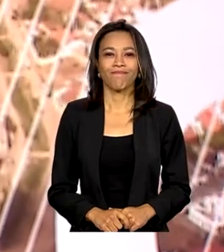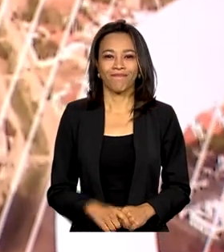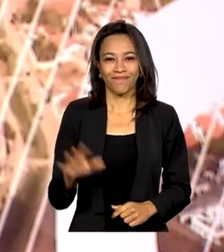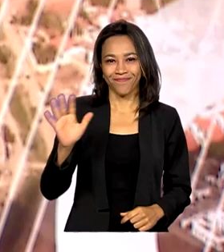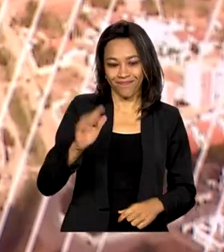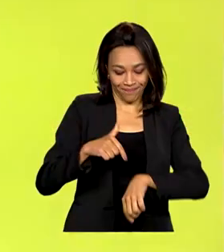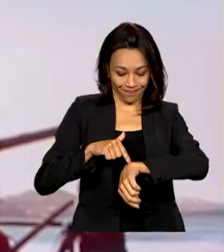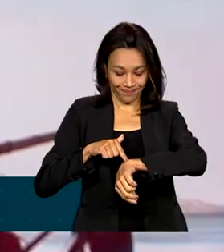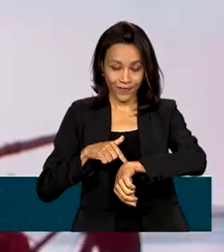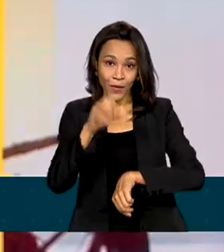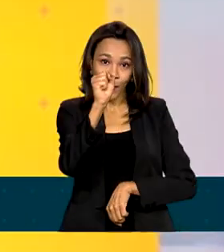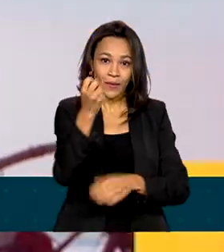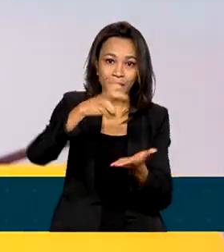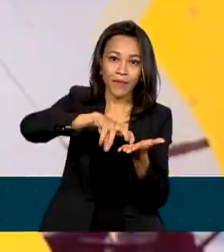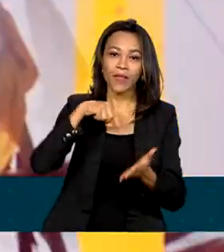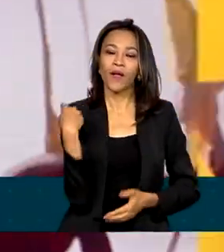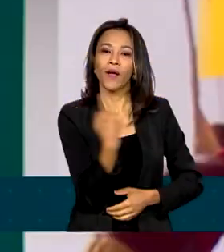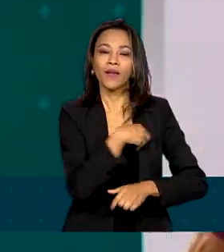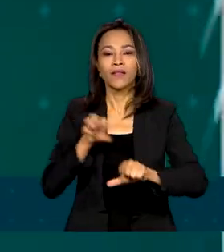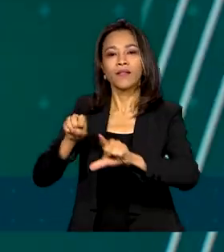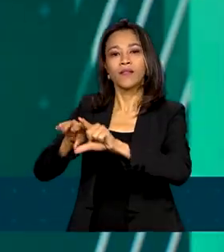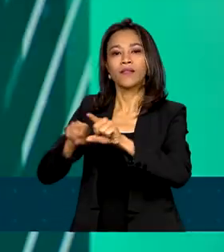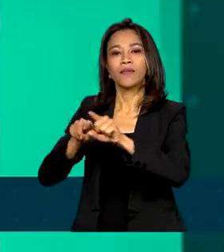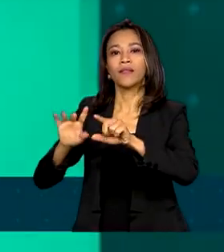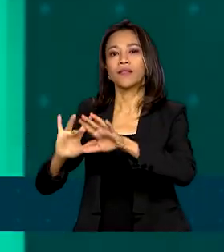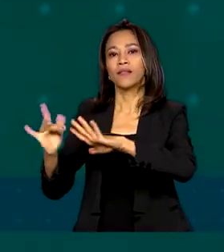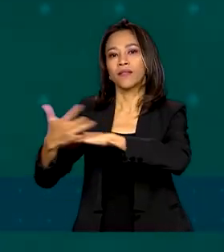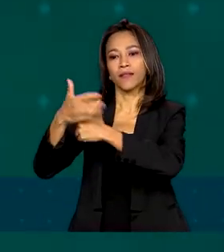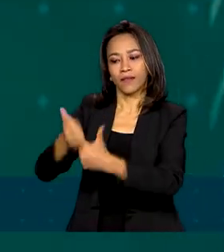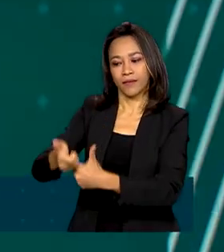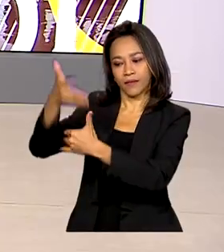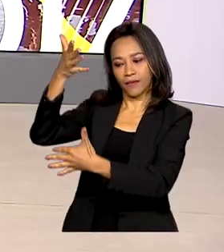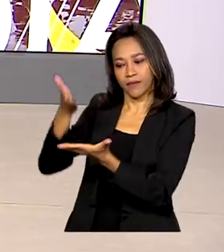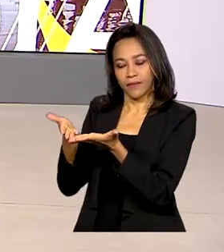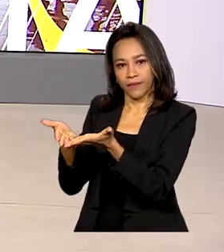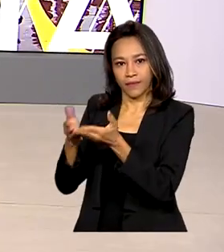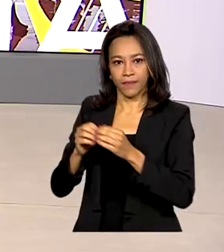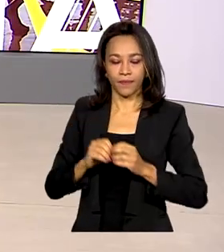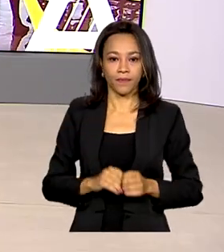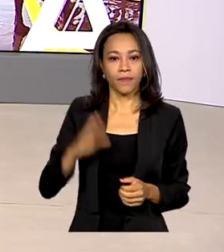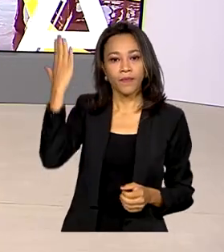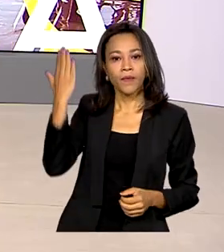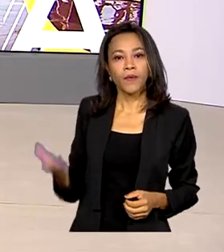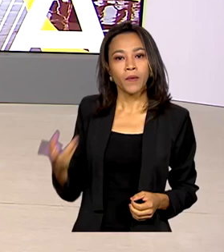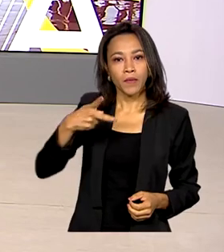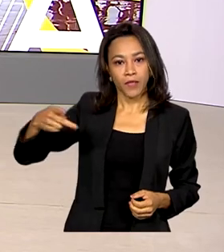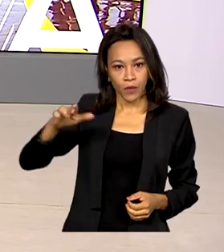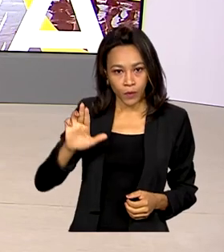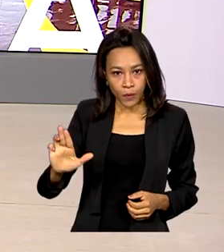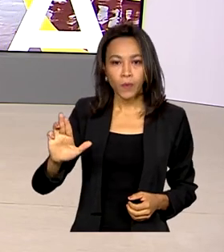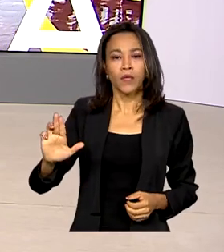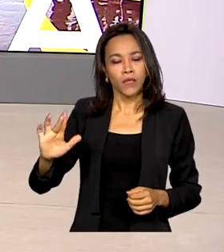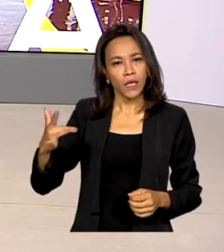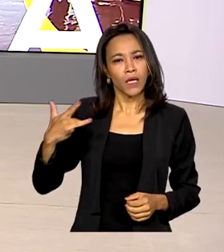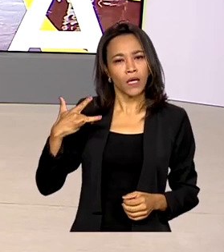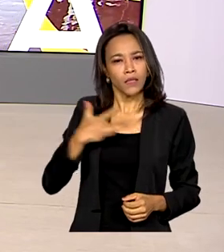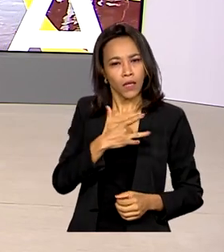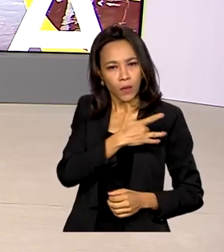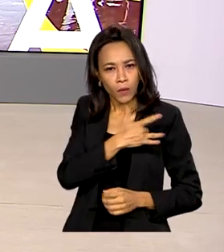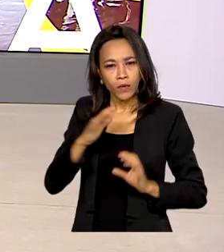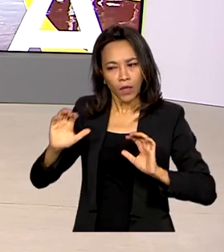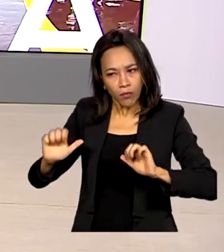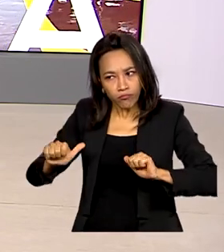Oito horas da manhã, estamos ao vivo também pelas redes sociais. O presidente Lula, em recuperação de uma leve